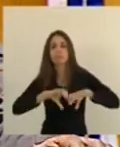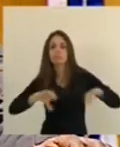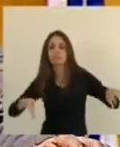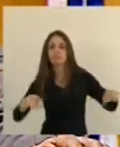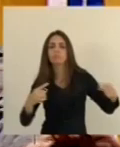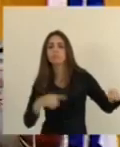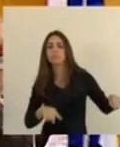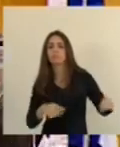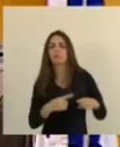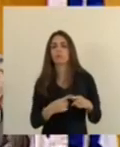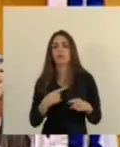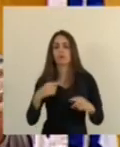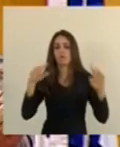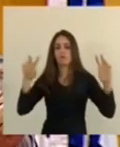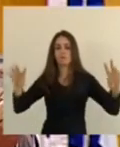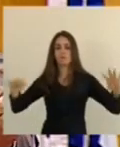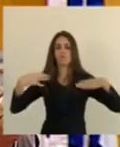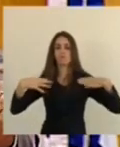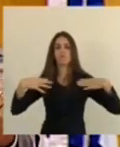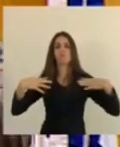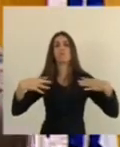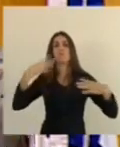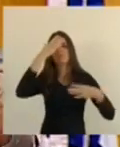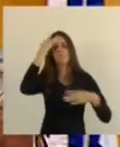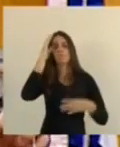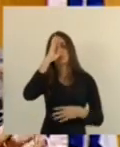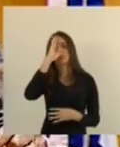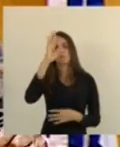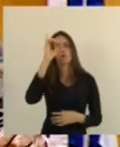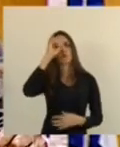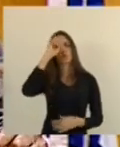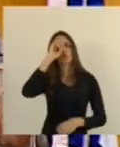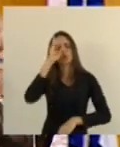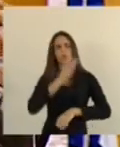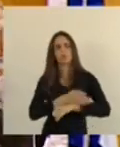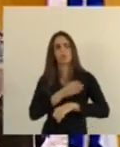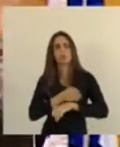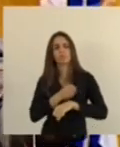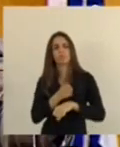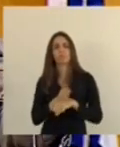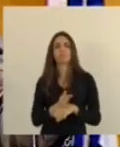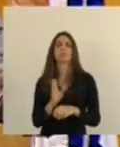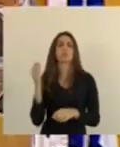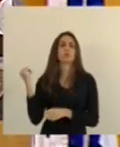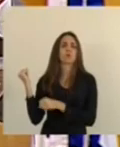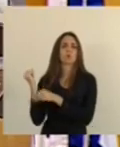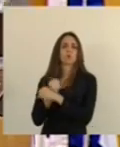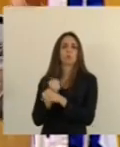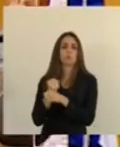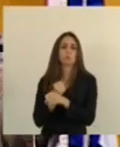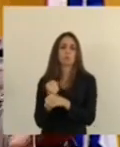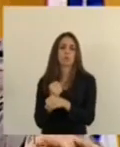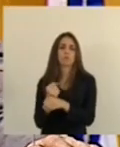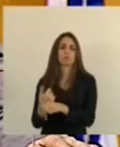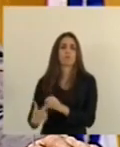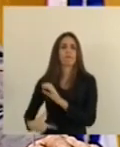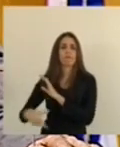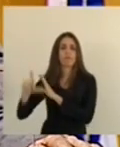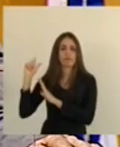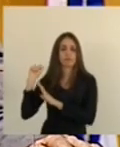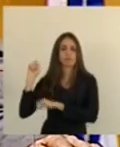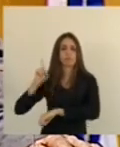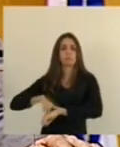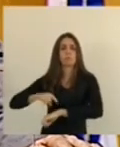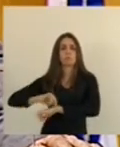o assunto principal todo dia a toda hora já há alguns anos desde antes na campanha